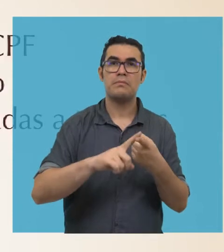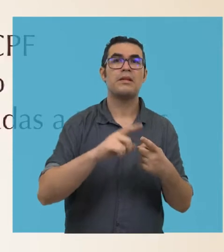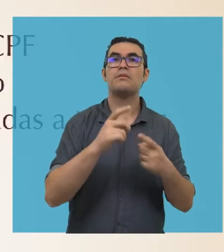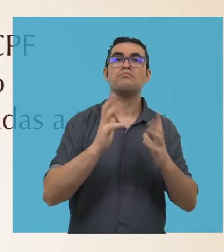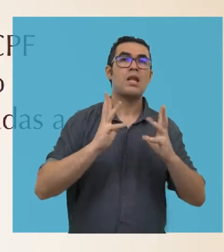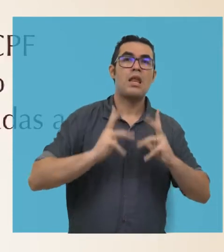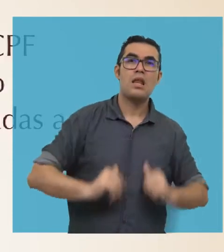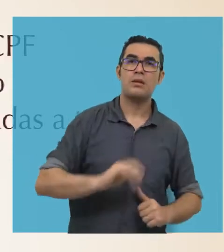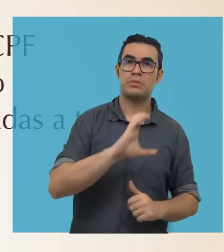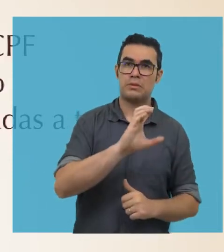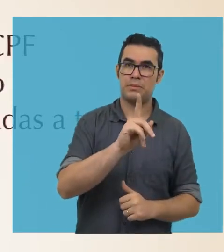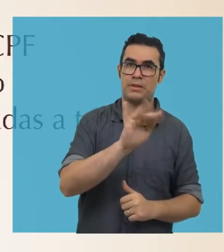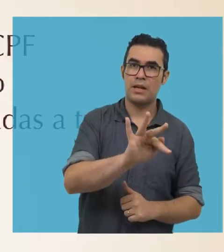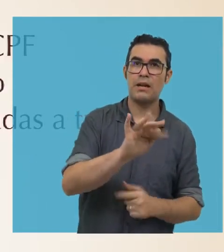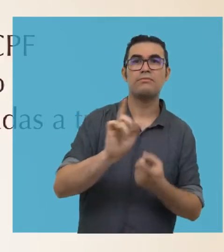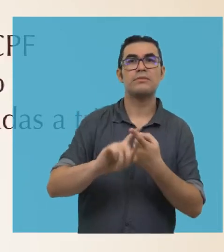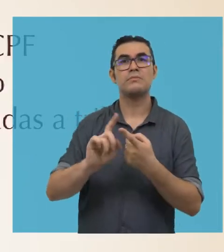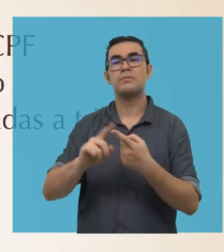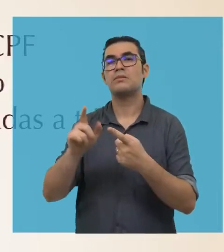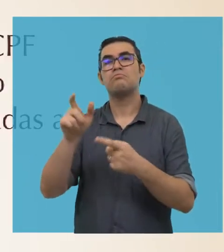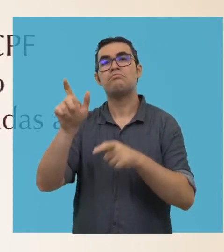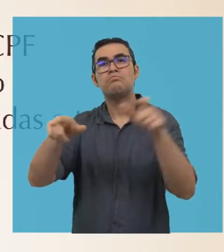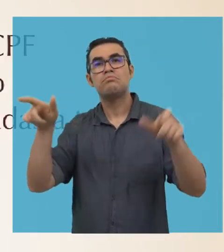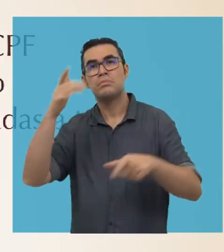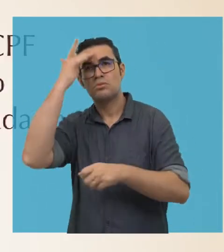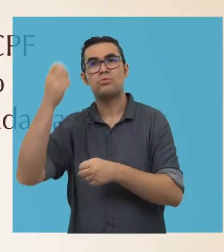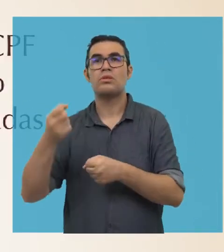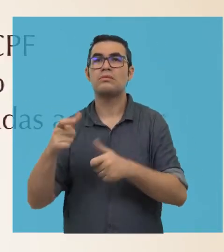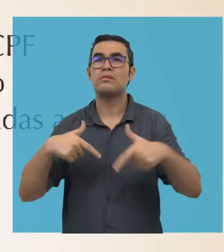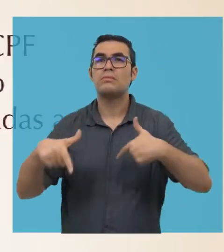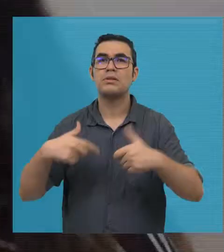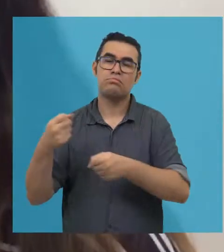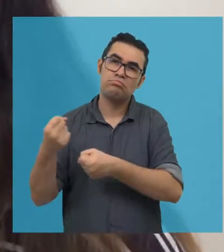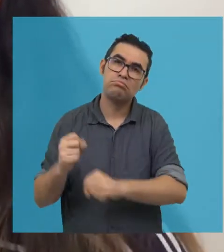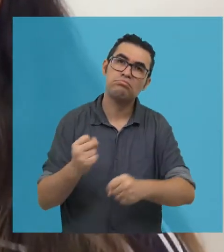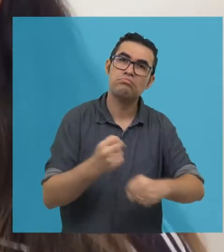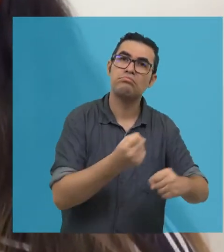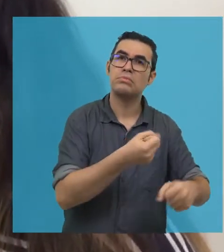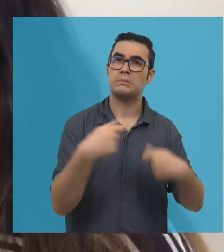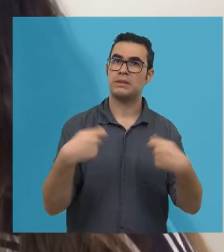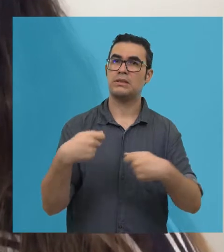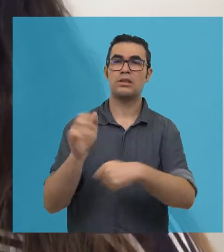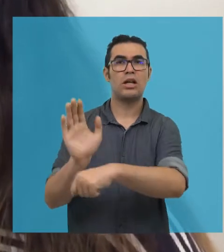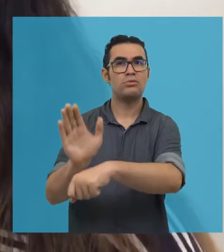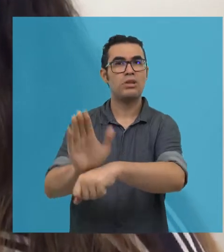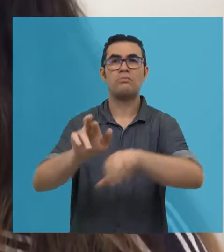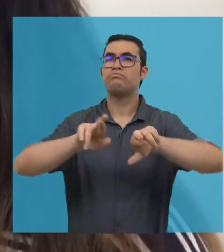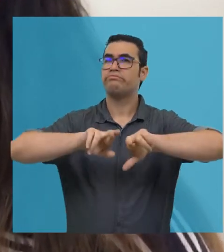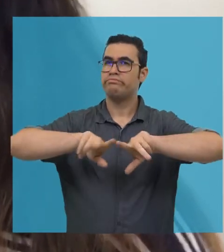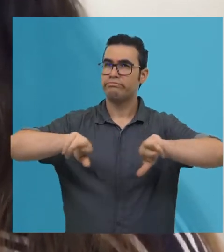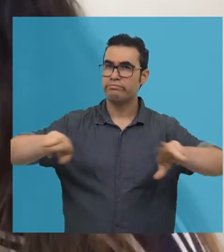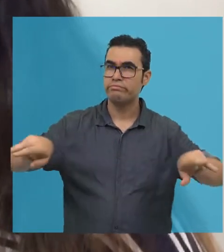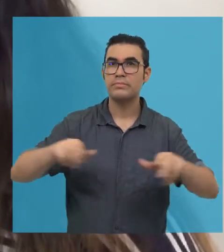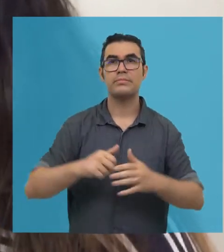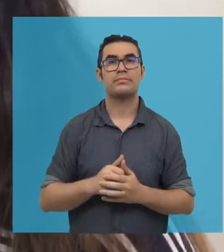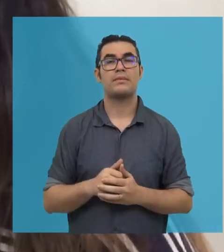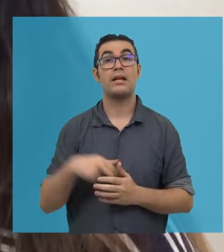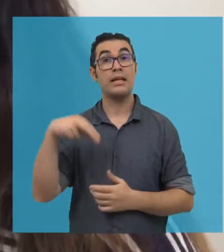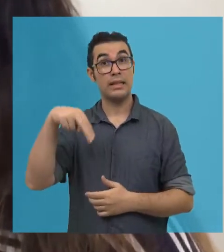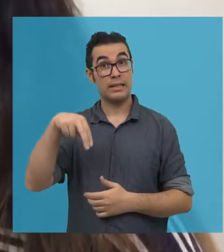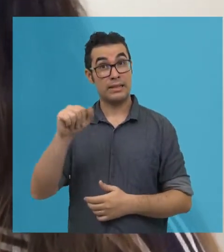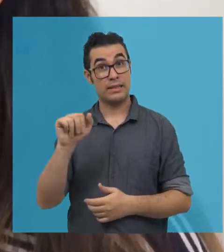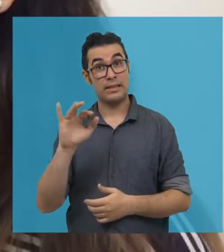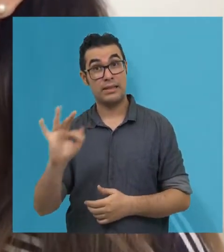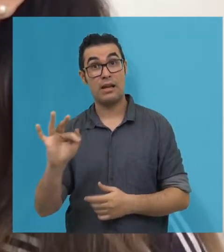-Social Doméstico e questões relacionadas a tributos estaduais e municipais. O objetivo do NAF é atender aquela